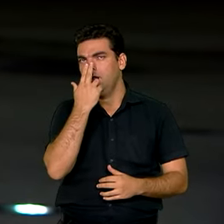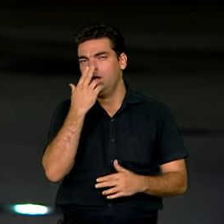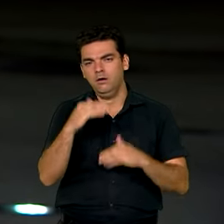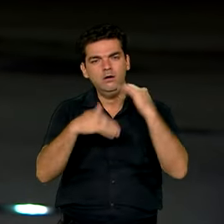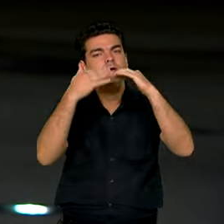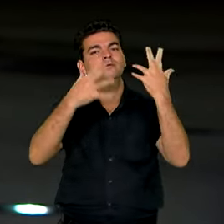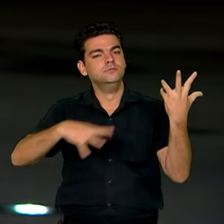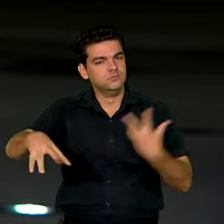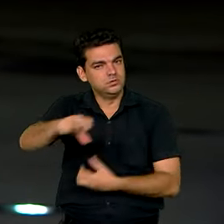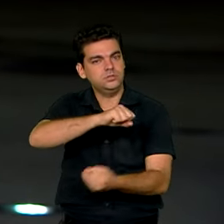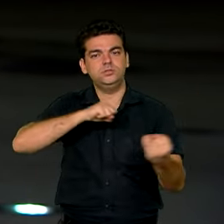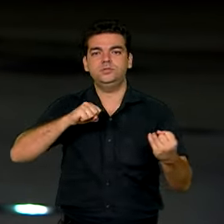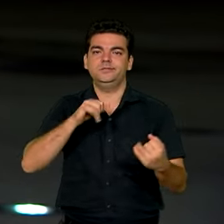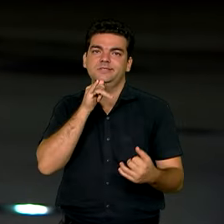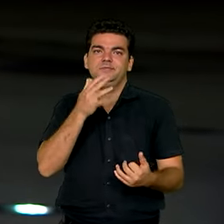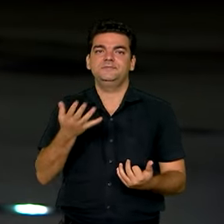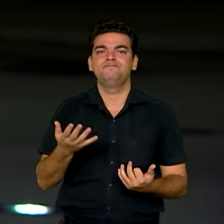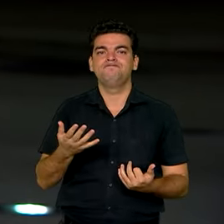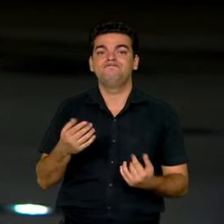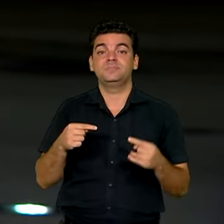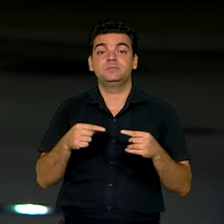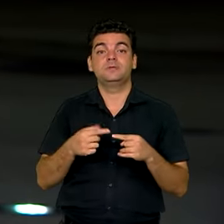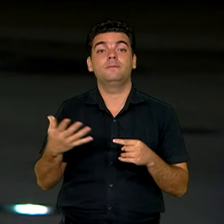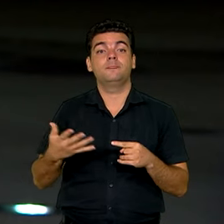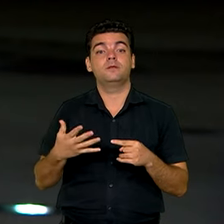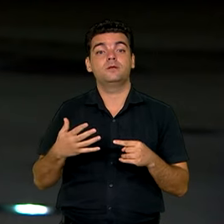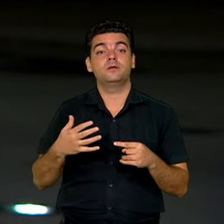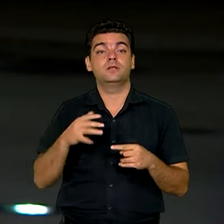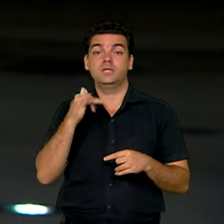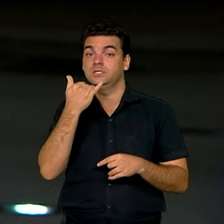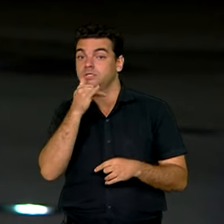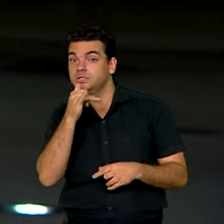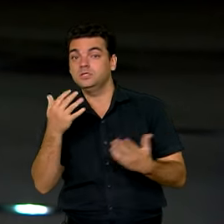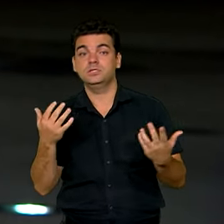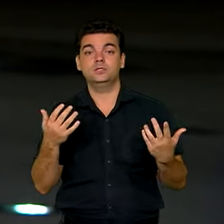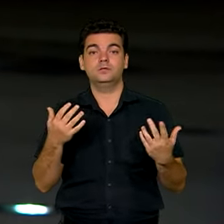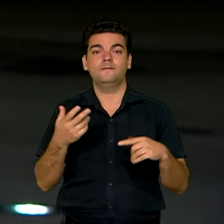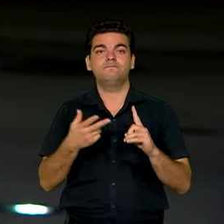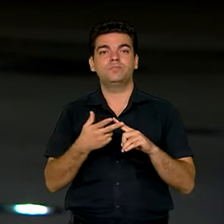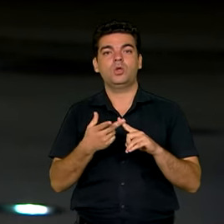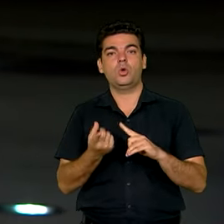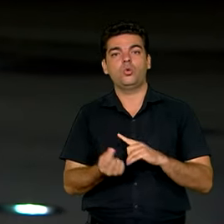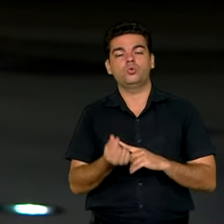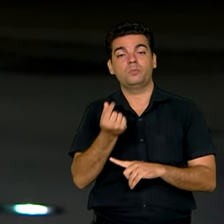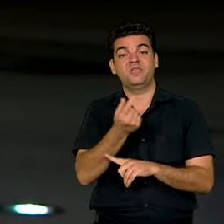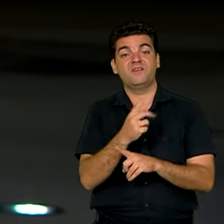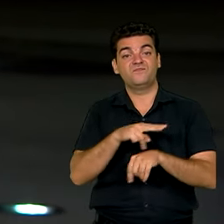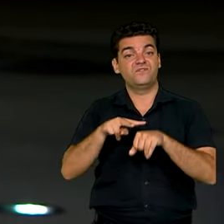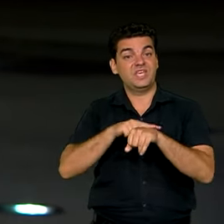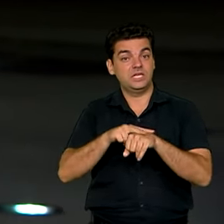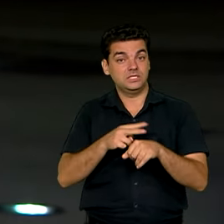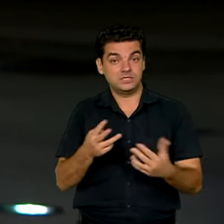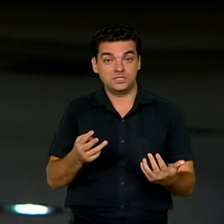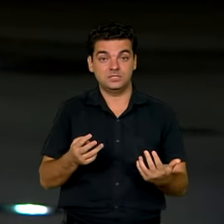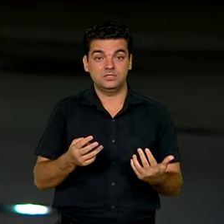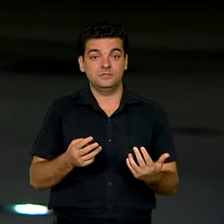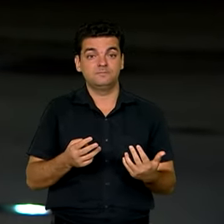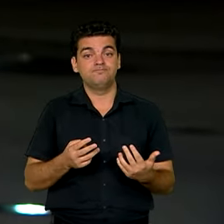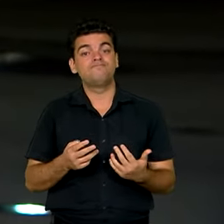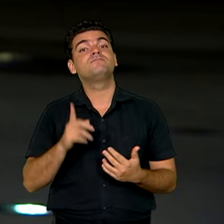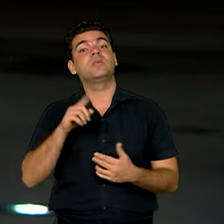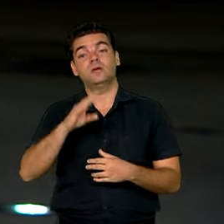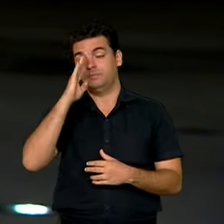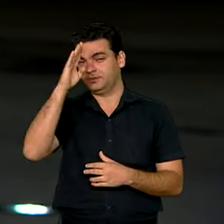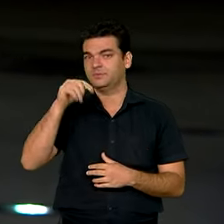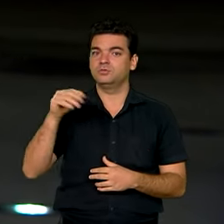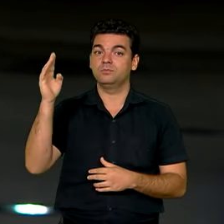desenvolvimento sustentável, por exemplo, que inclui a transição energética e a implementação da economia verde no país, é uma das